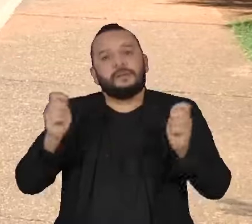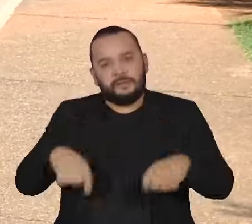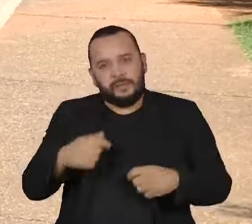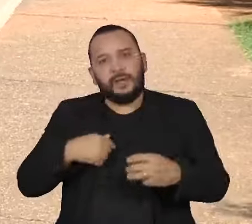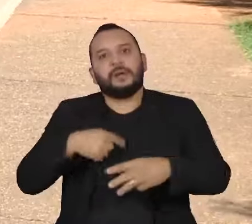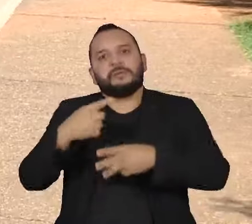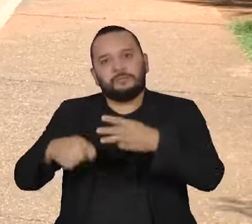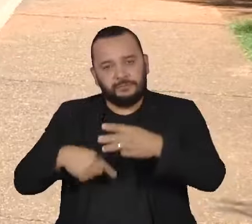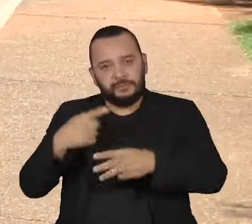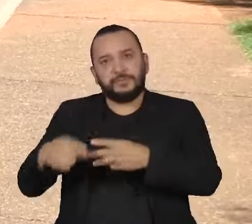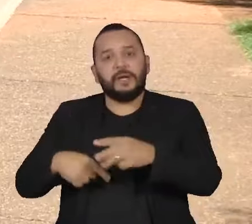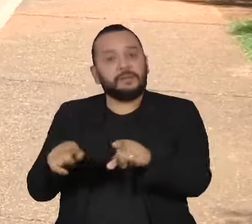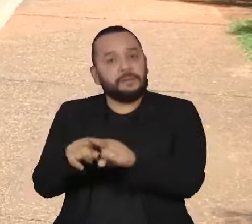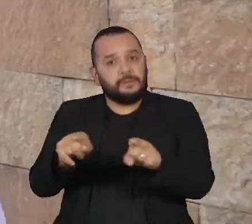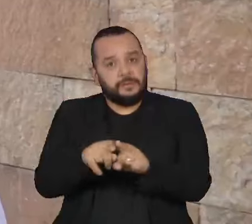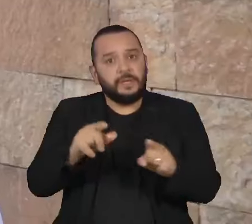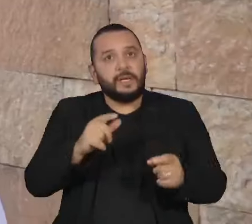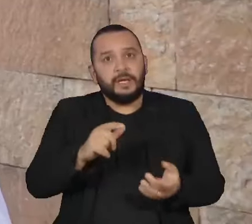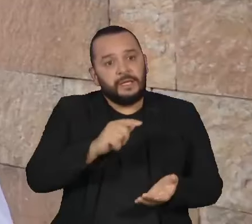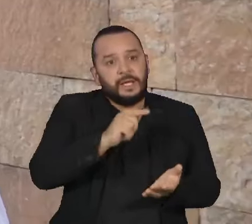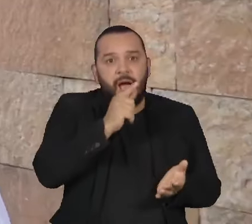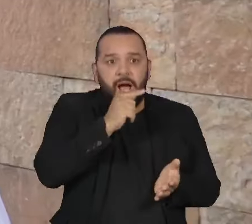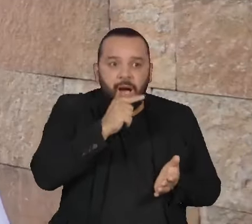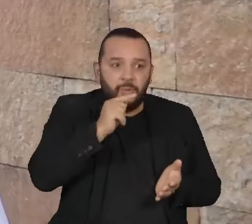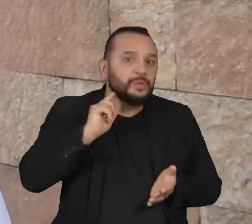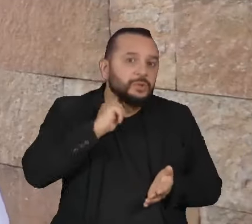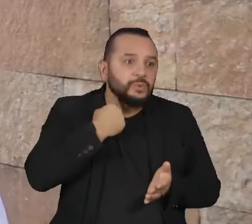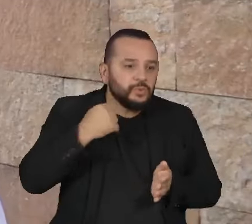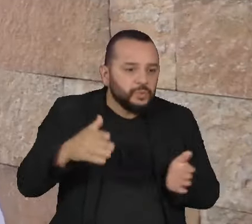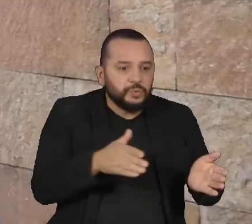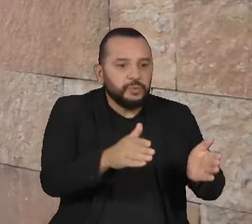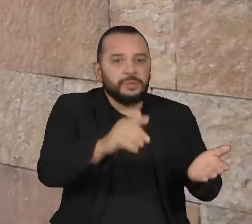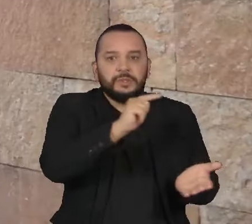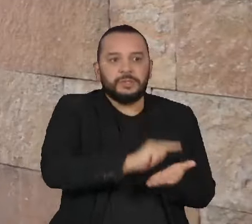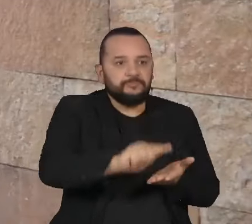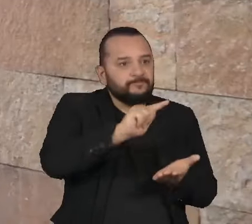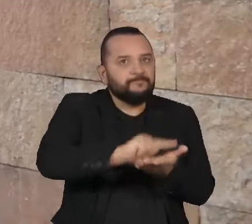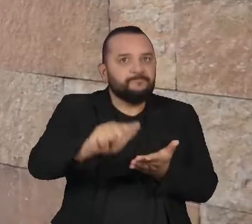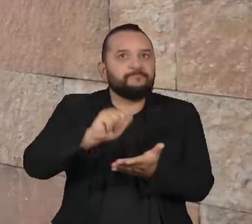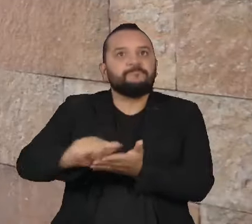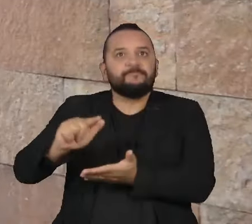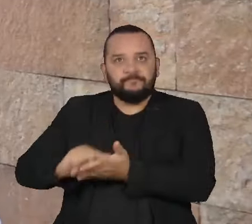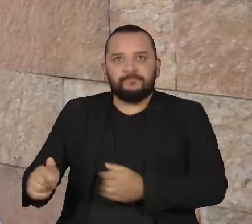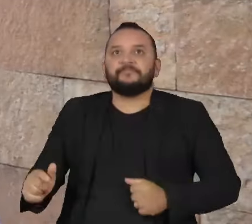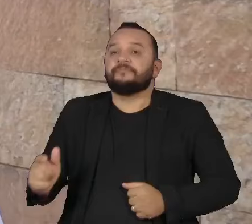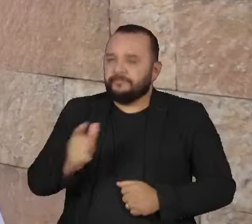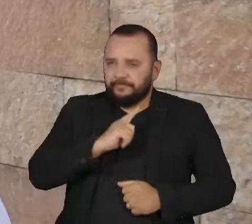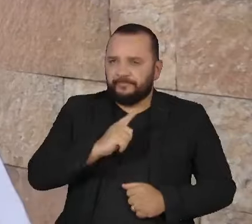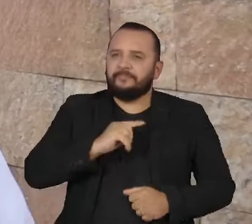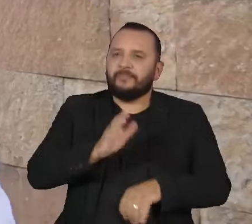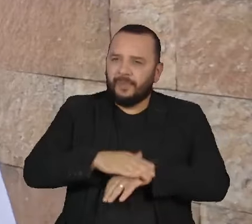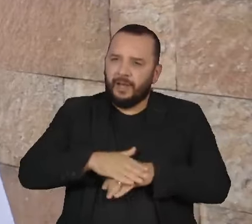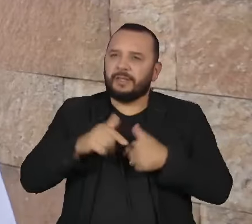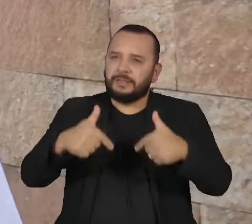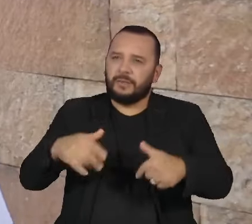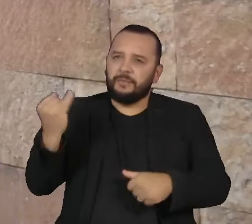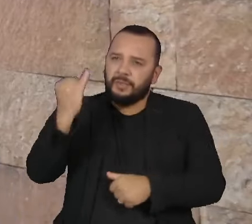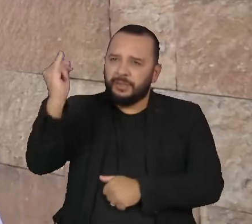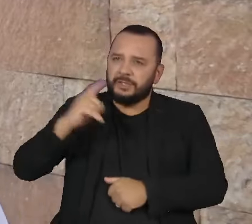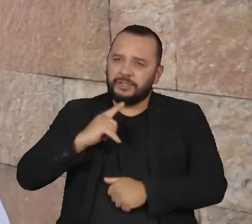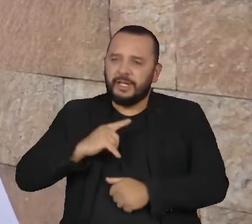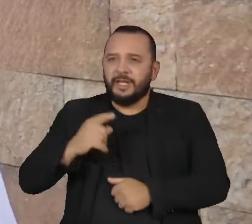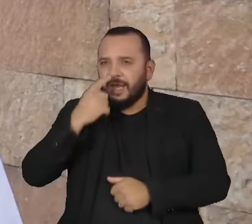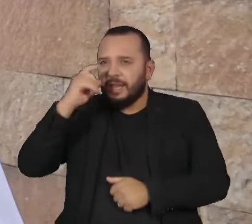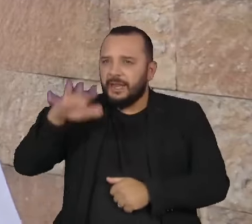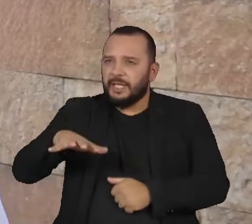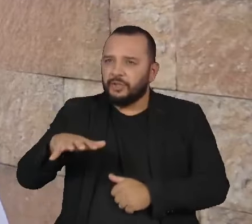tratamento de esgoto em 2011. De lá para cá, eu acho que as ações cresceram muito. A coleta seletiva, obviamente, tem um papel muito importante, inclusive nós